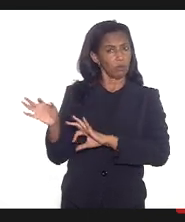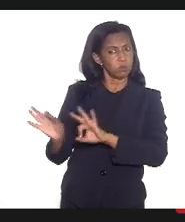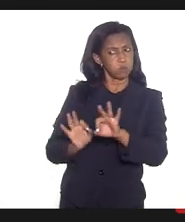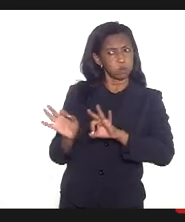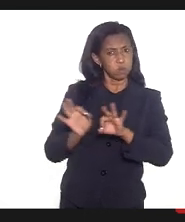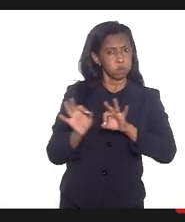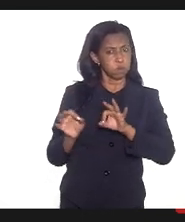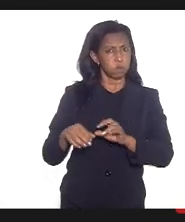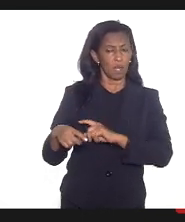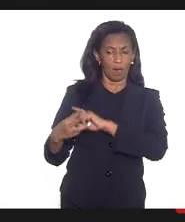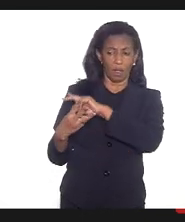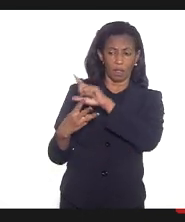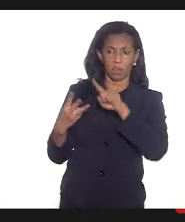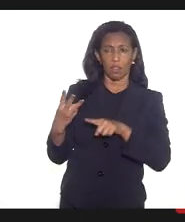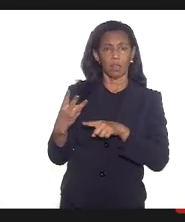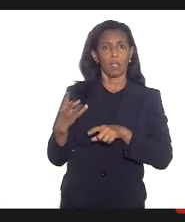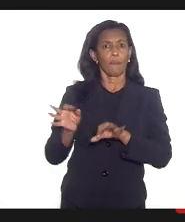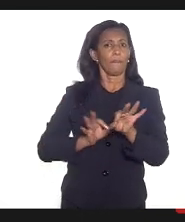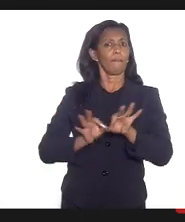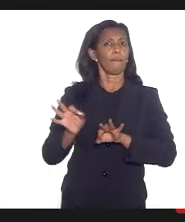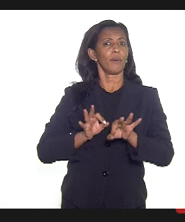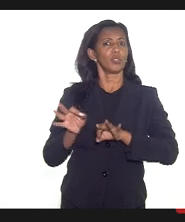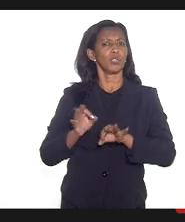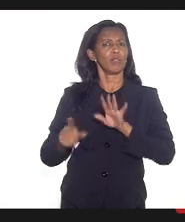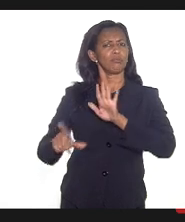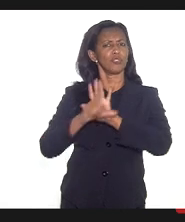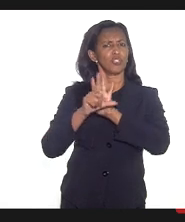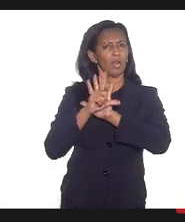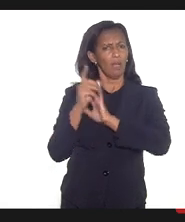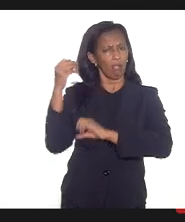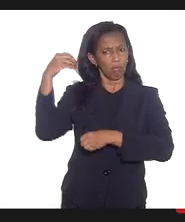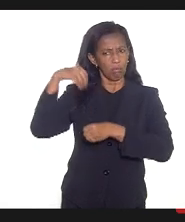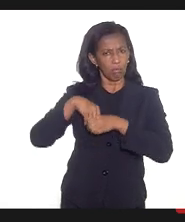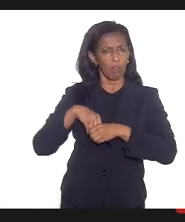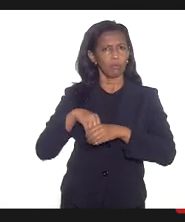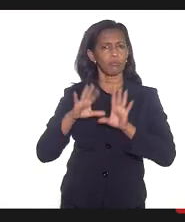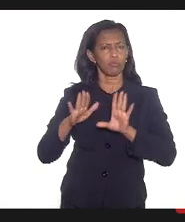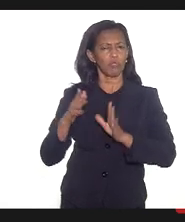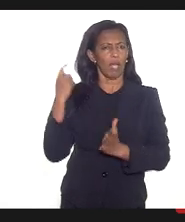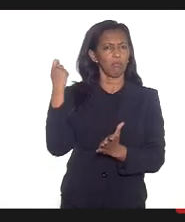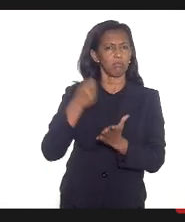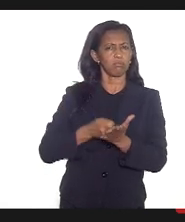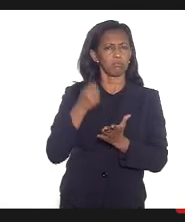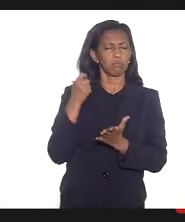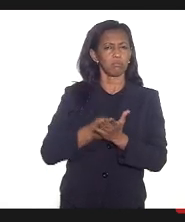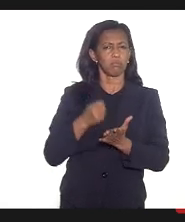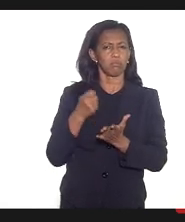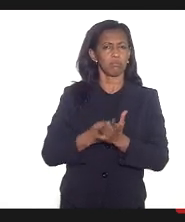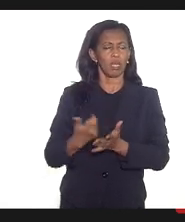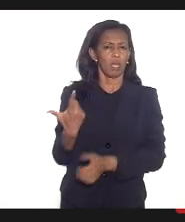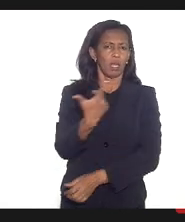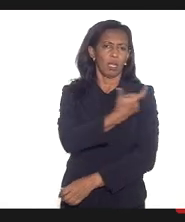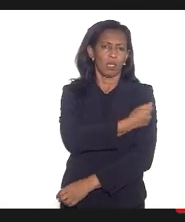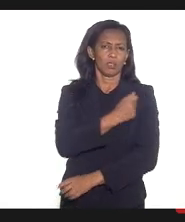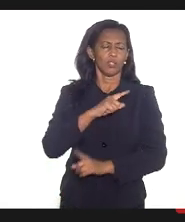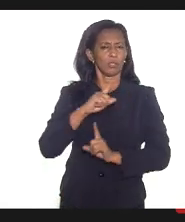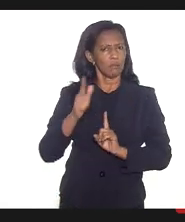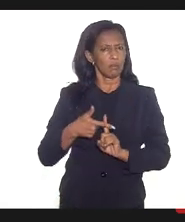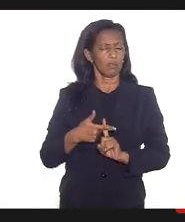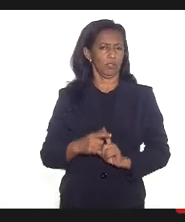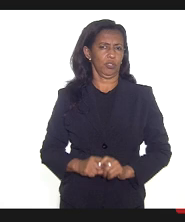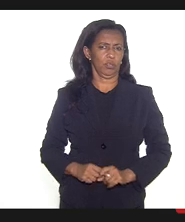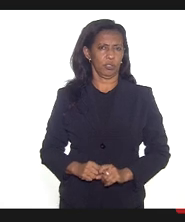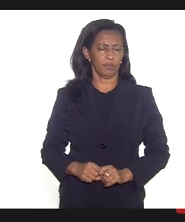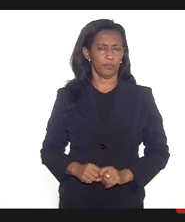três projetos de lei tramitam na casa para garantir a vacinação das gestantes